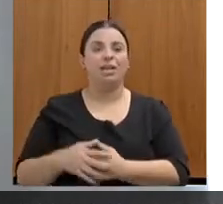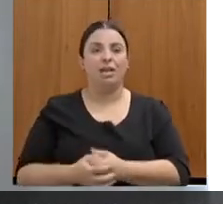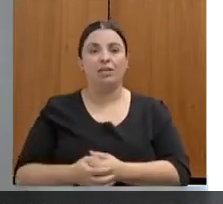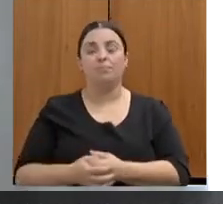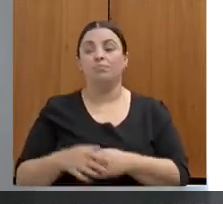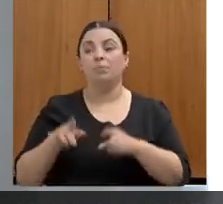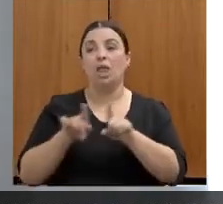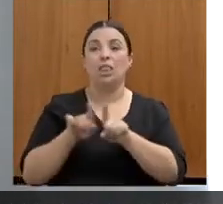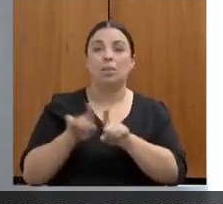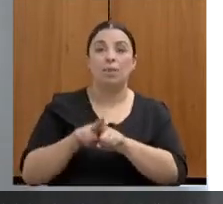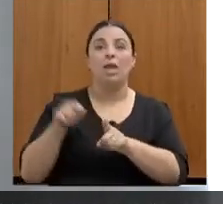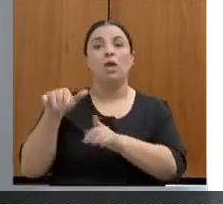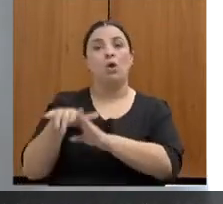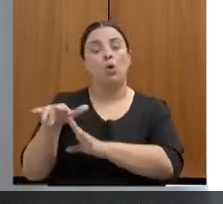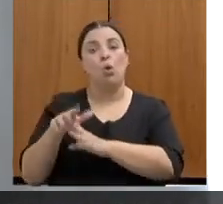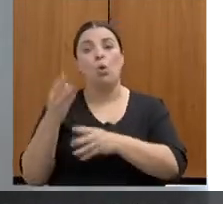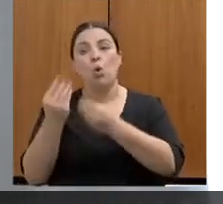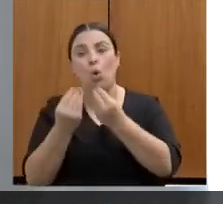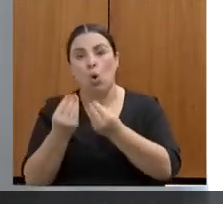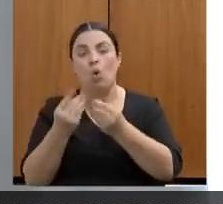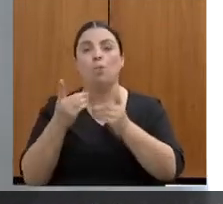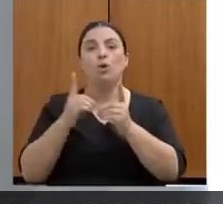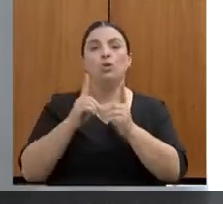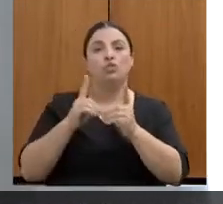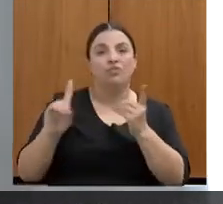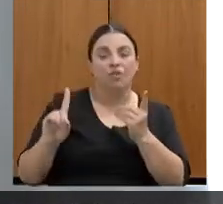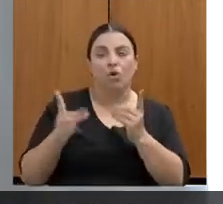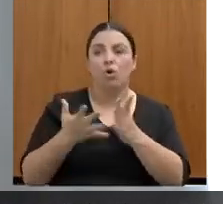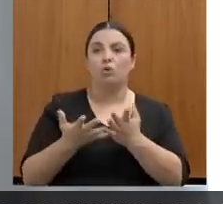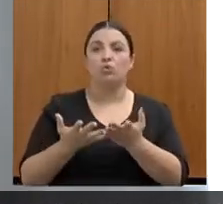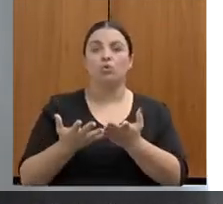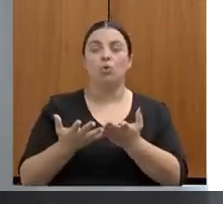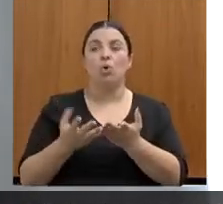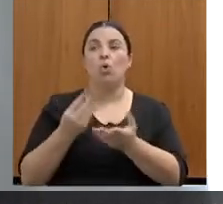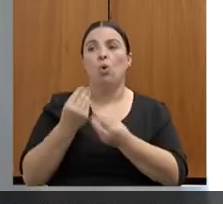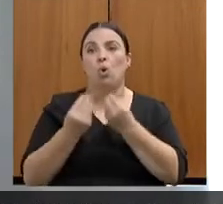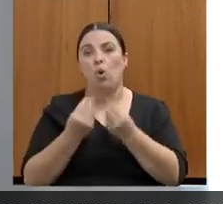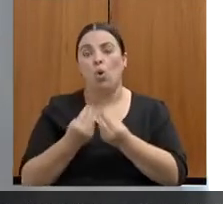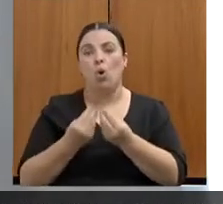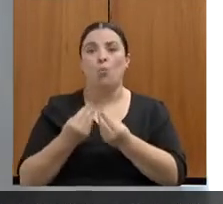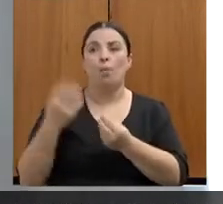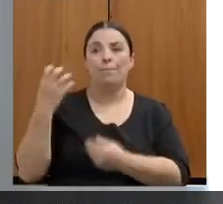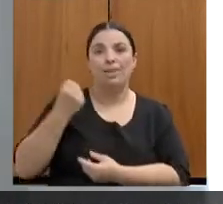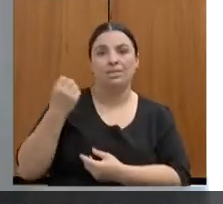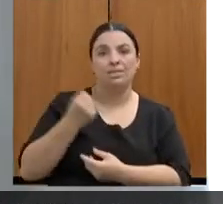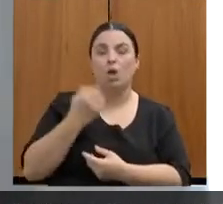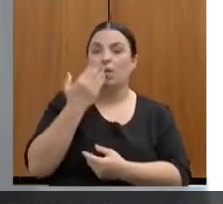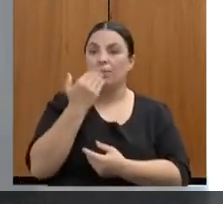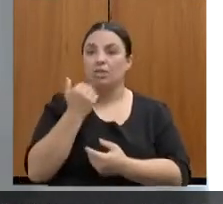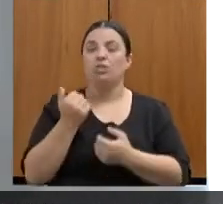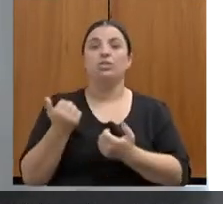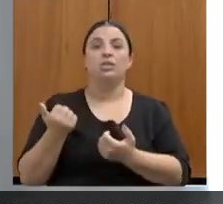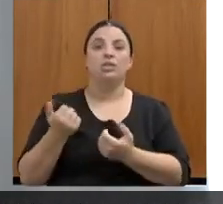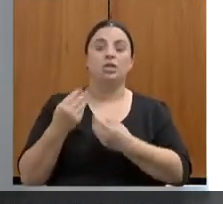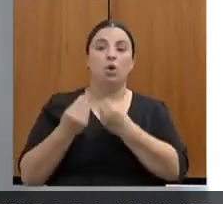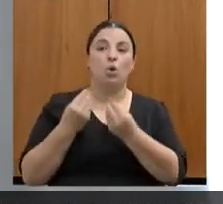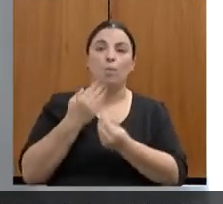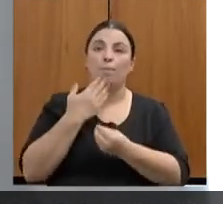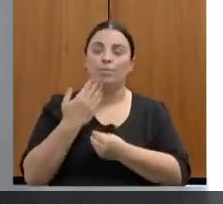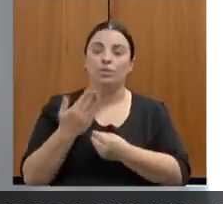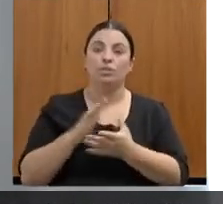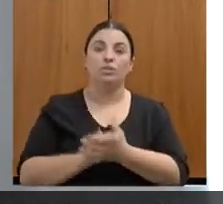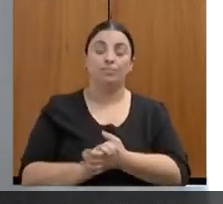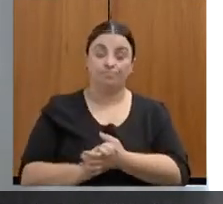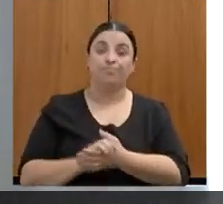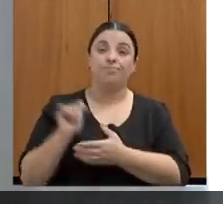orientações de suspensão alimentícia. Então, ela já recebe todo esse atendimento. Além disso, a Casa da Mulher Mineira, além de